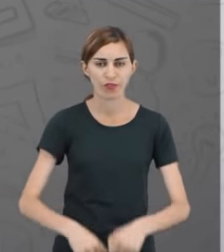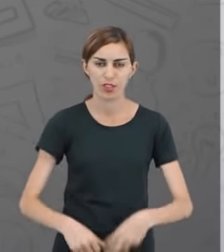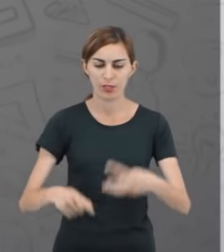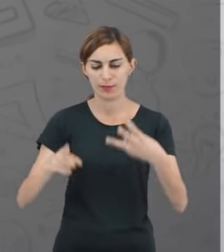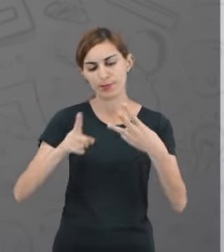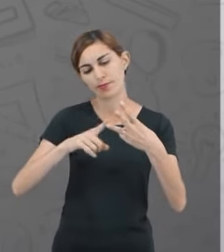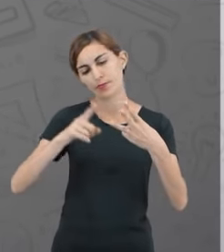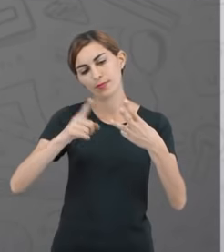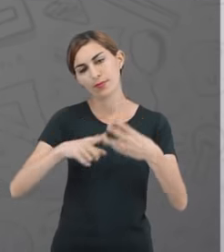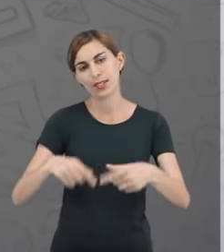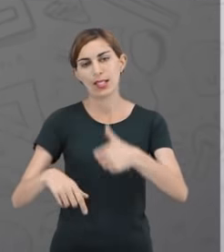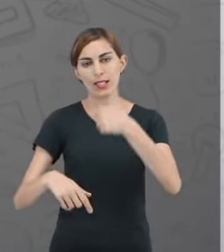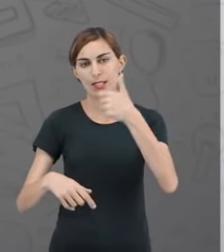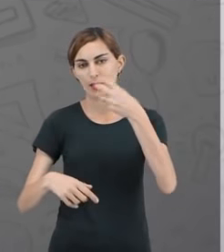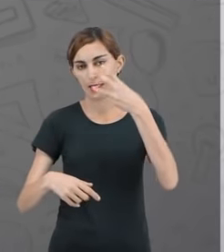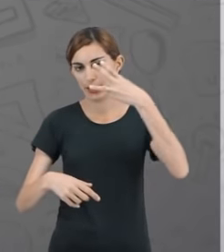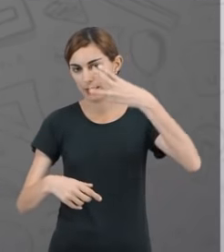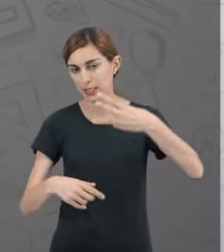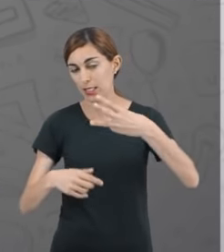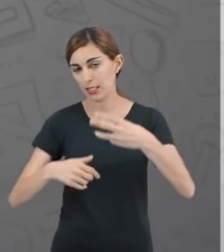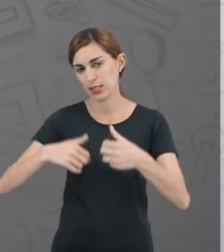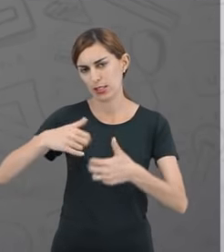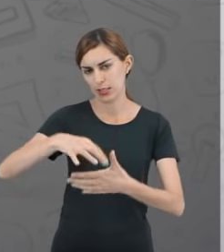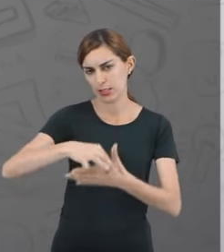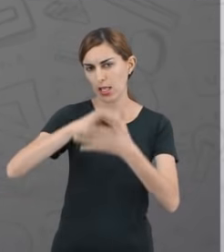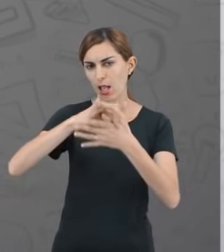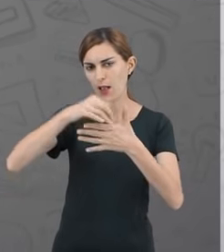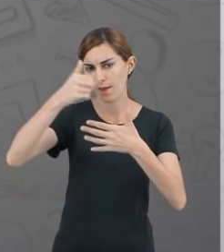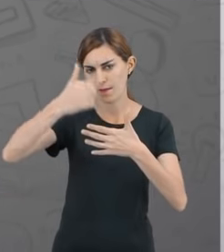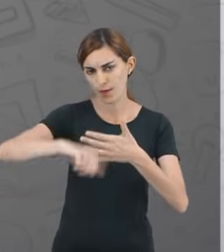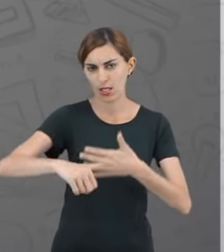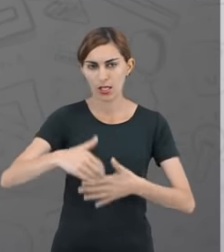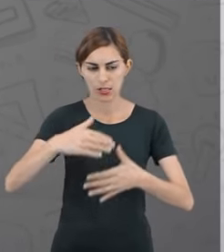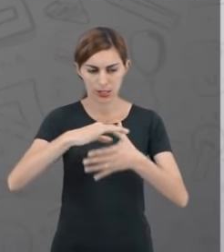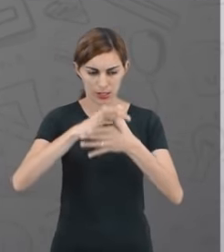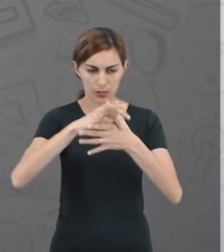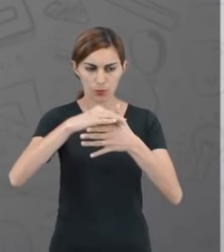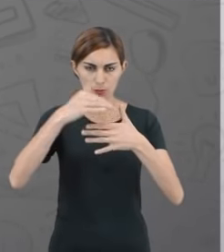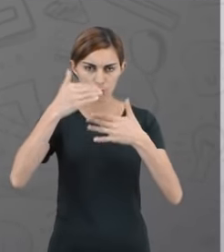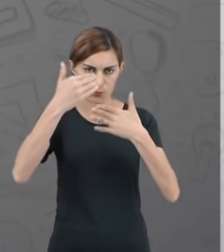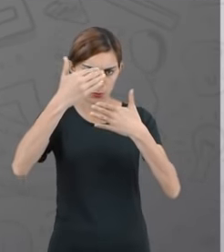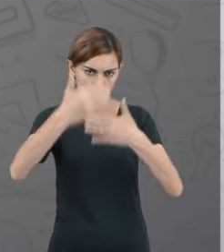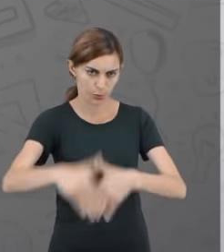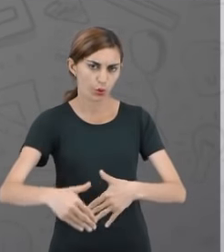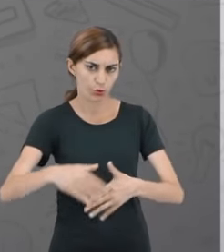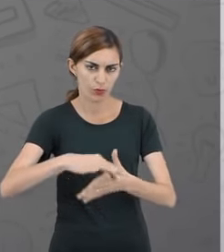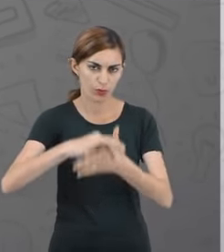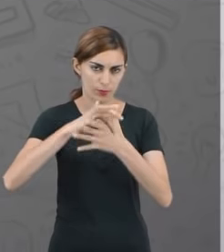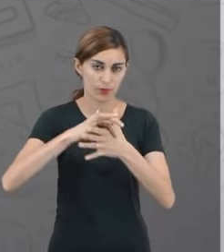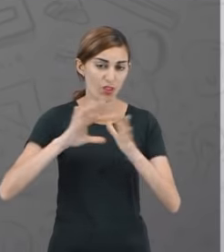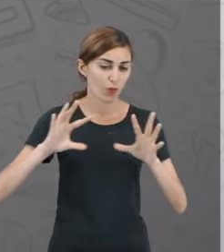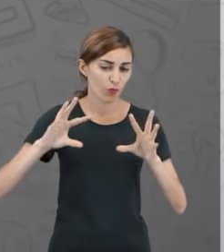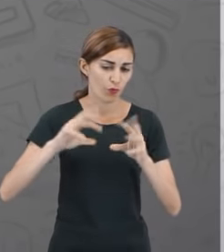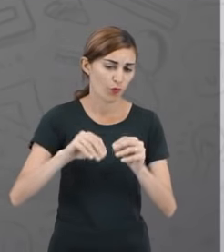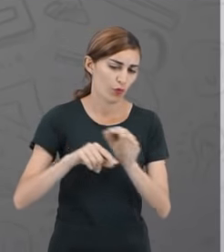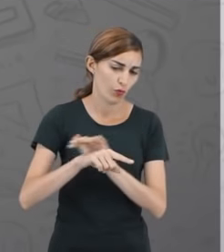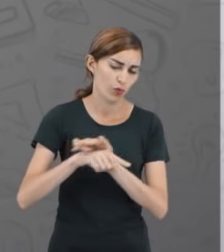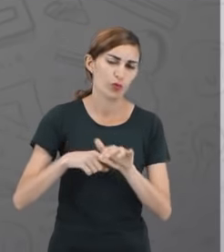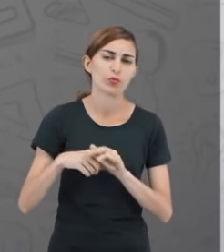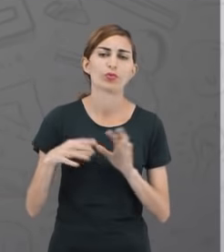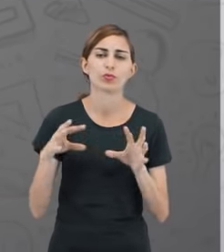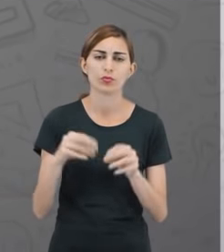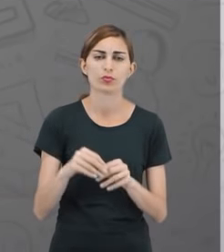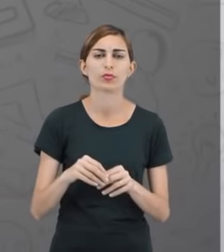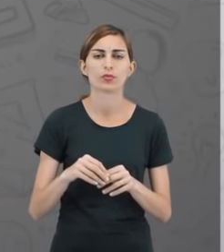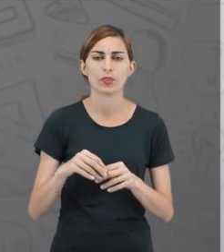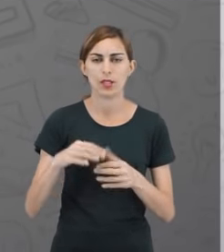você tem a avaliação presencial, que é aquela no final do módulo. Você tem que avaliar o módulo inteiro. E a avaliação